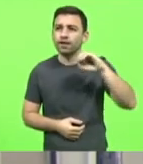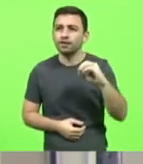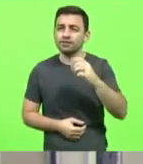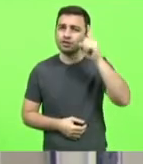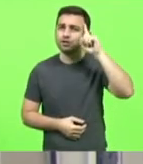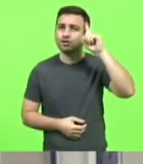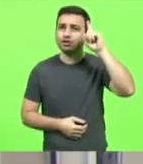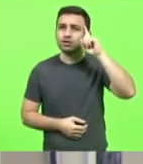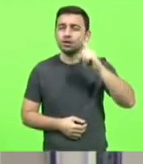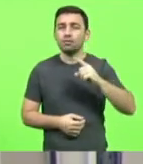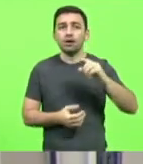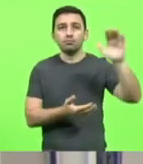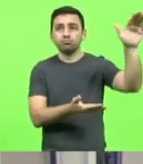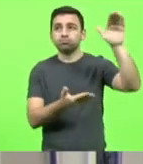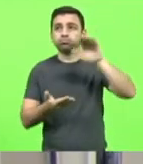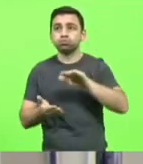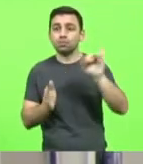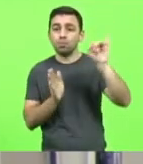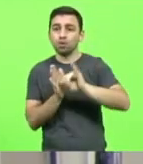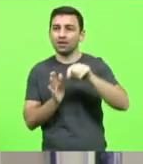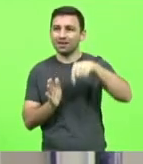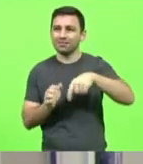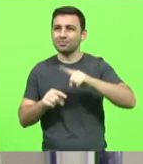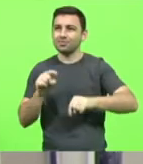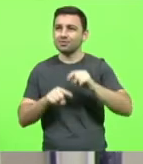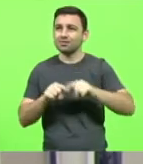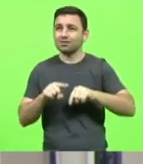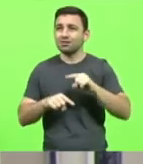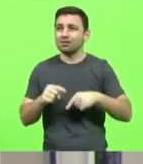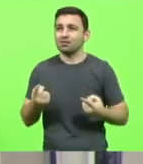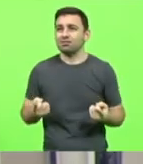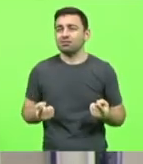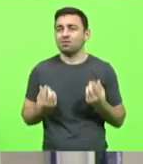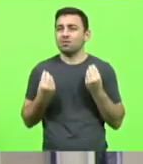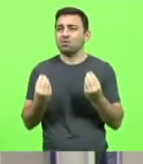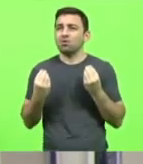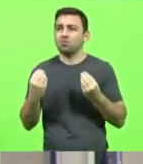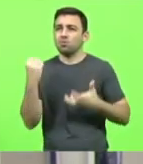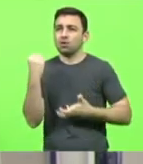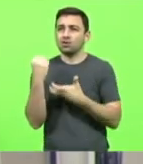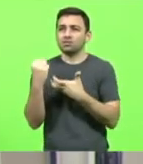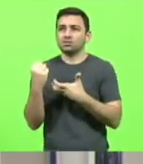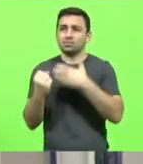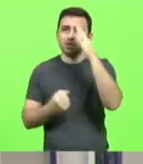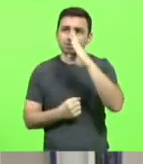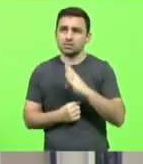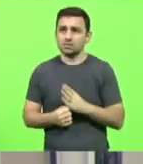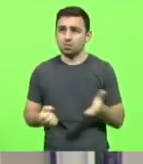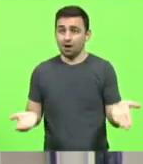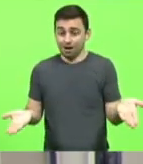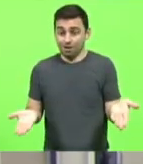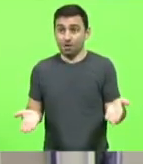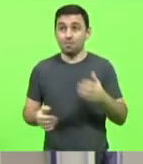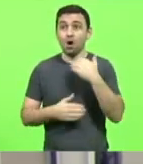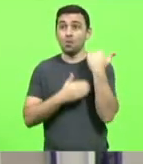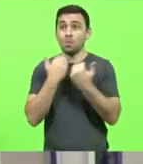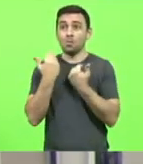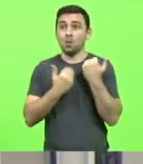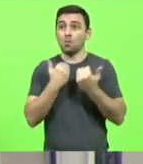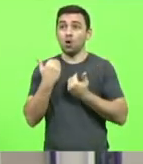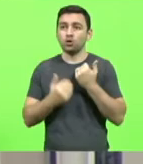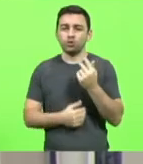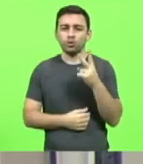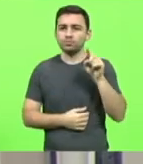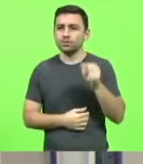de medicamentos. É inconcebível pensar que a burocracia de um país, num momento em que está morrendo 2